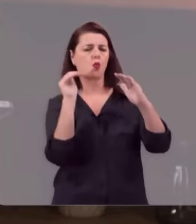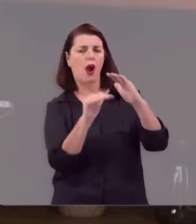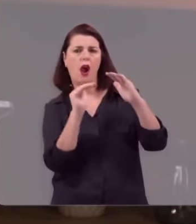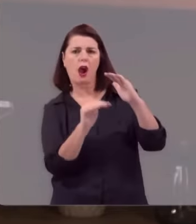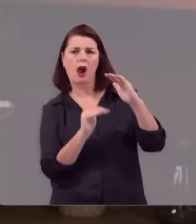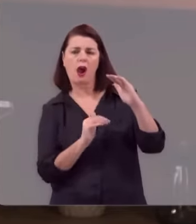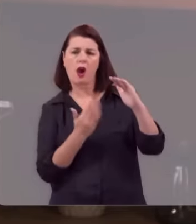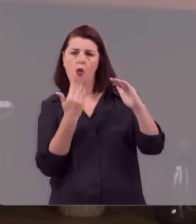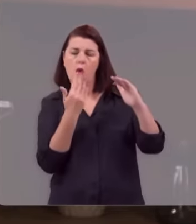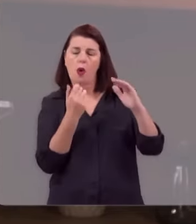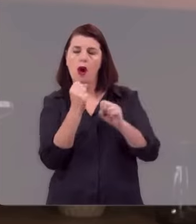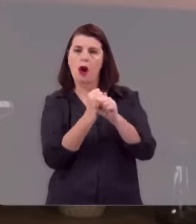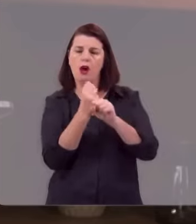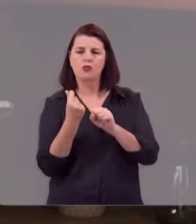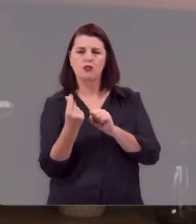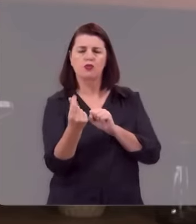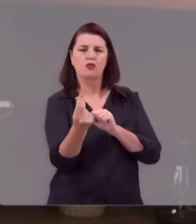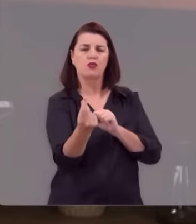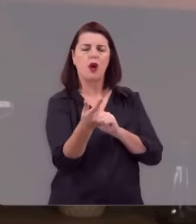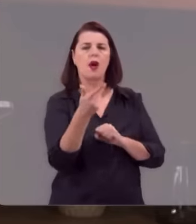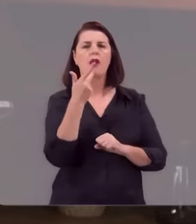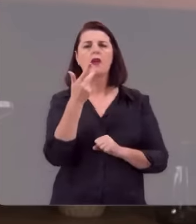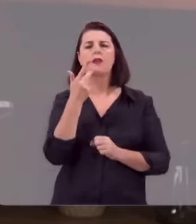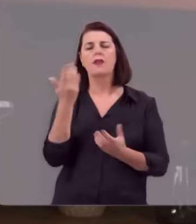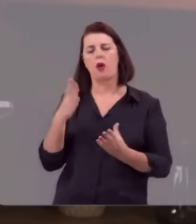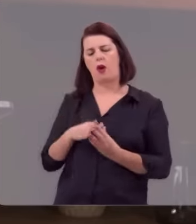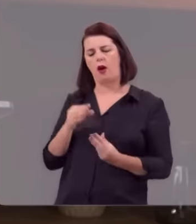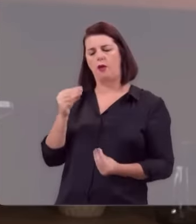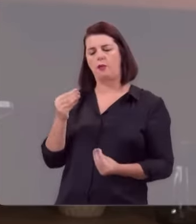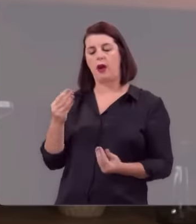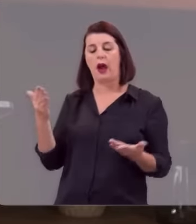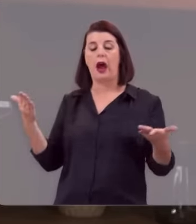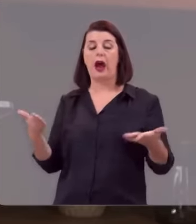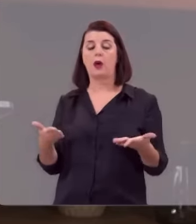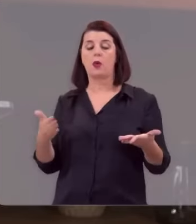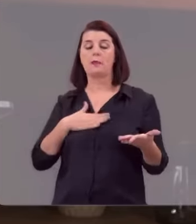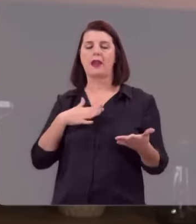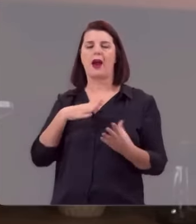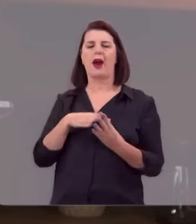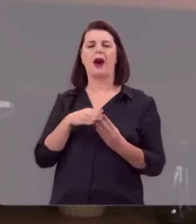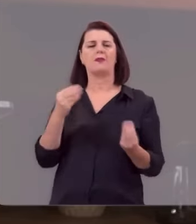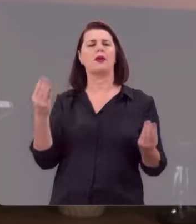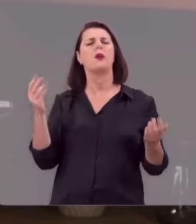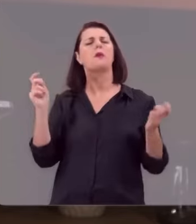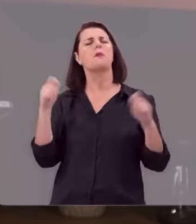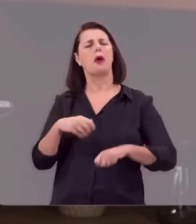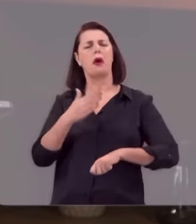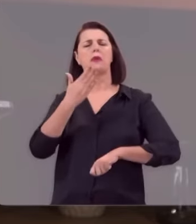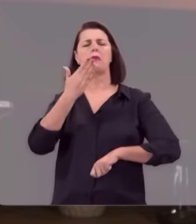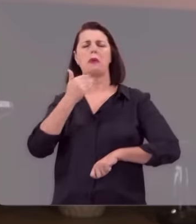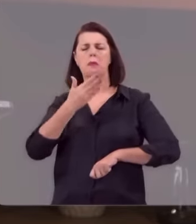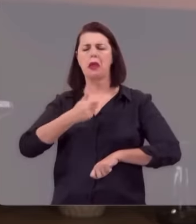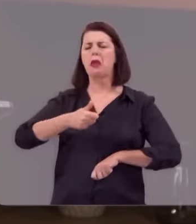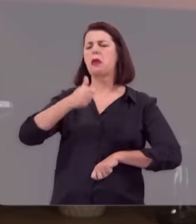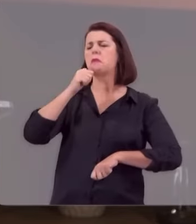estocou alimentos para muitos anos e disse para sua alma, agora, ó minha alma, come, bebe e regala-te por muitos